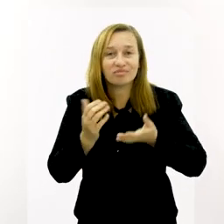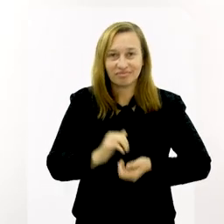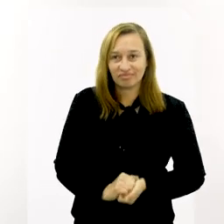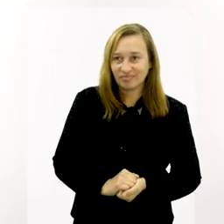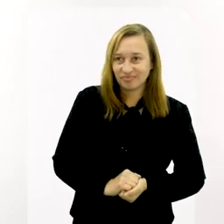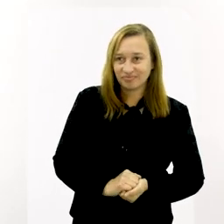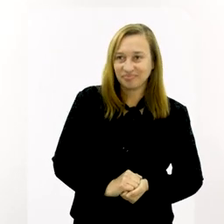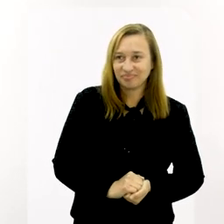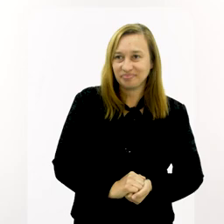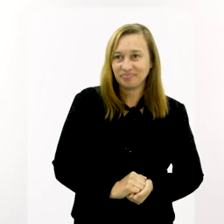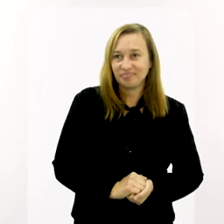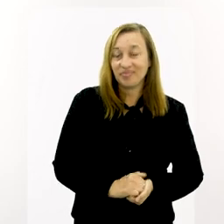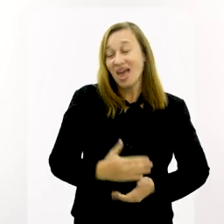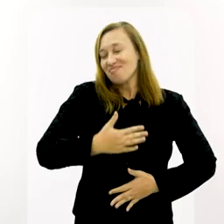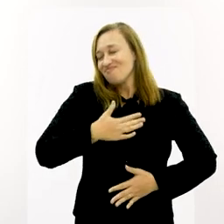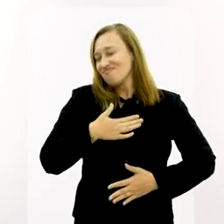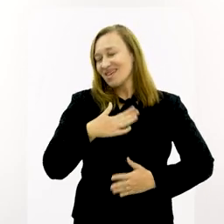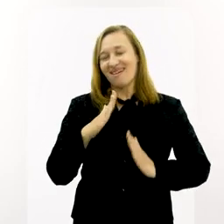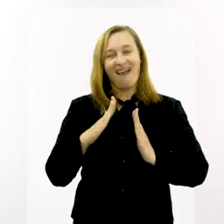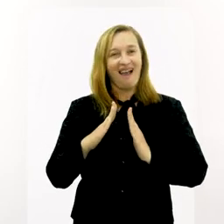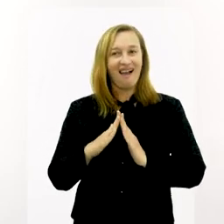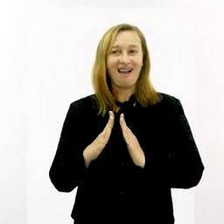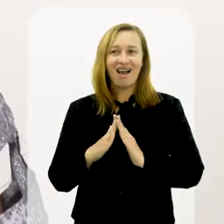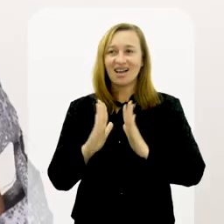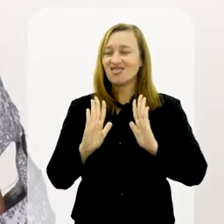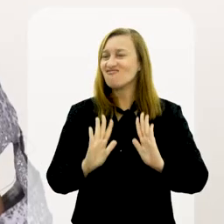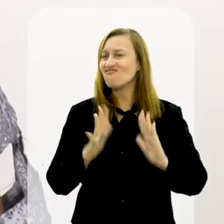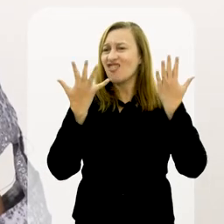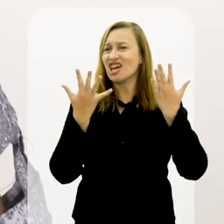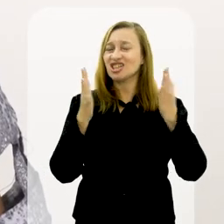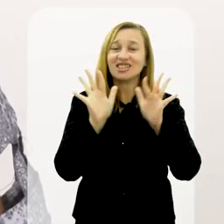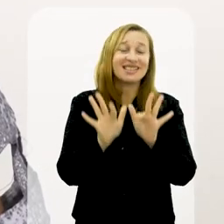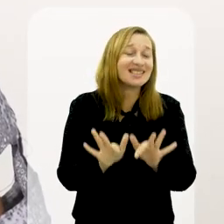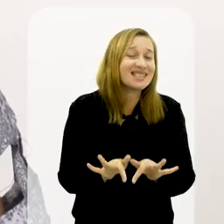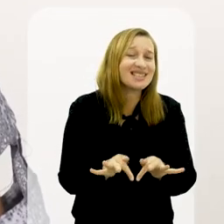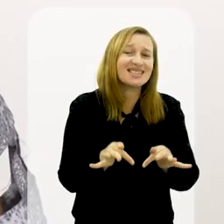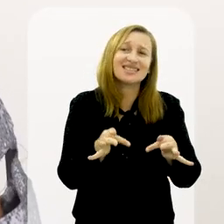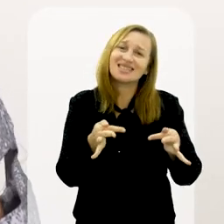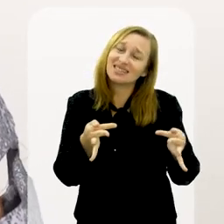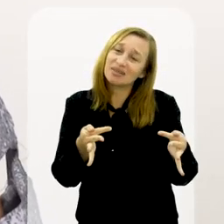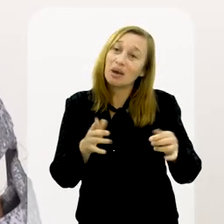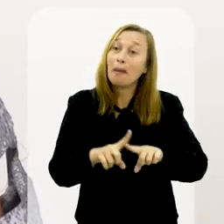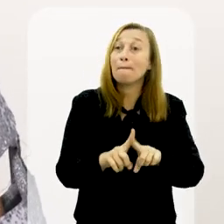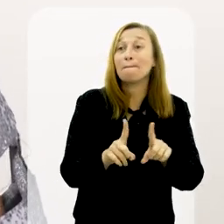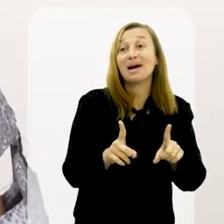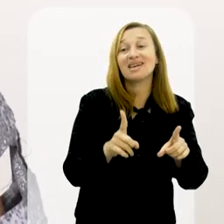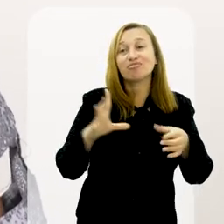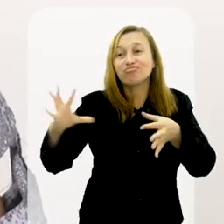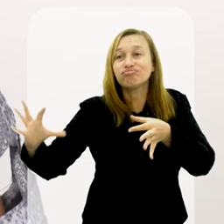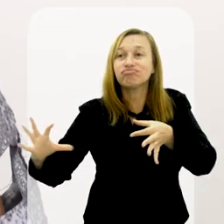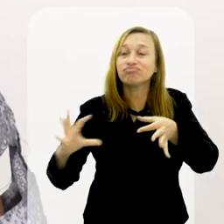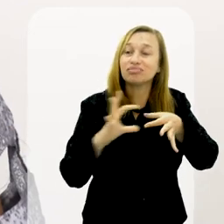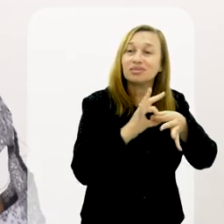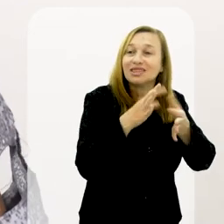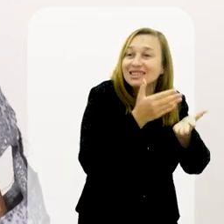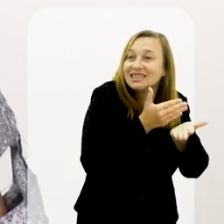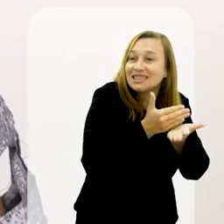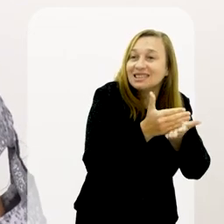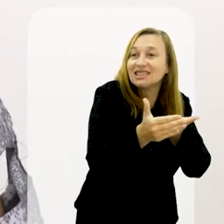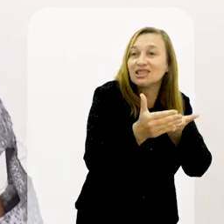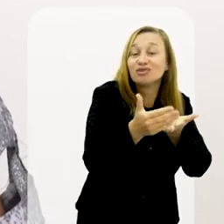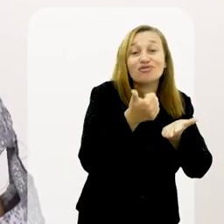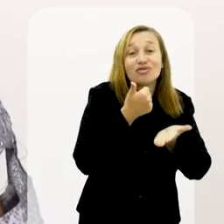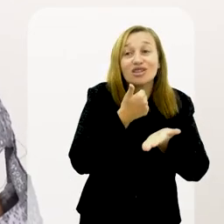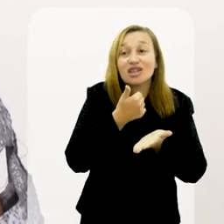não é? Como é que está? A minha casa, as minhas festas são simples, mas elas são